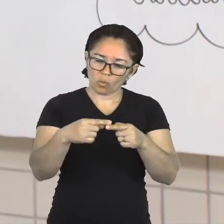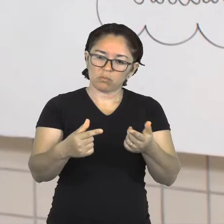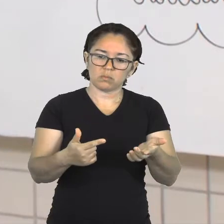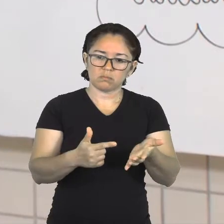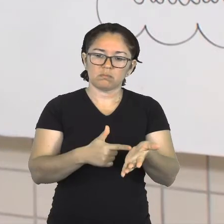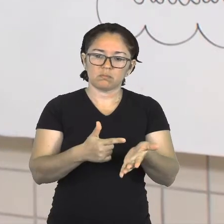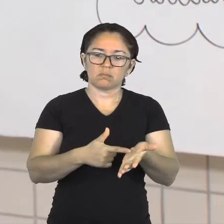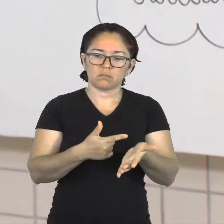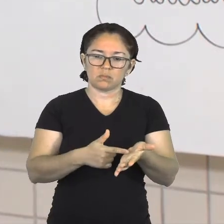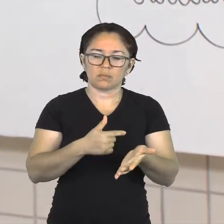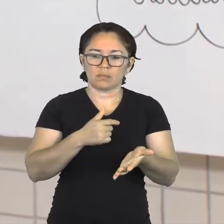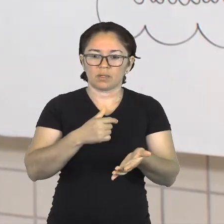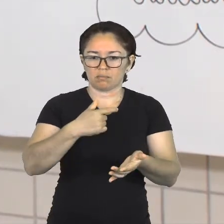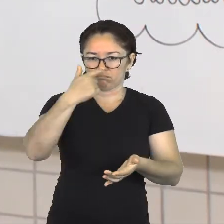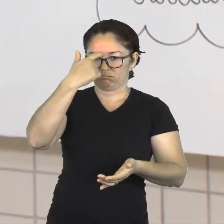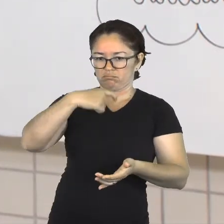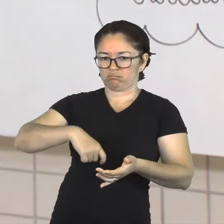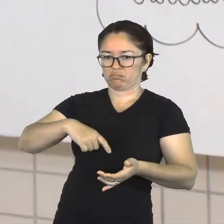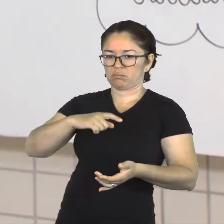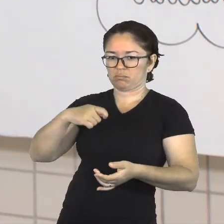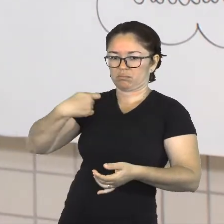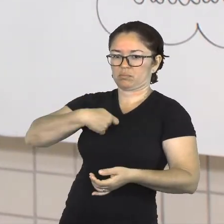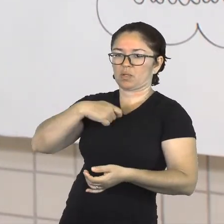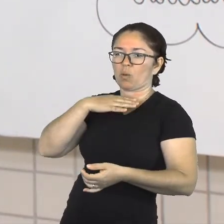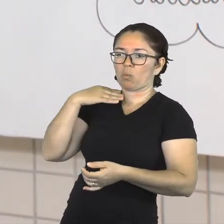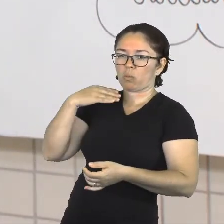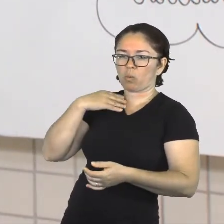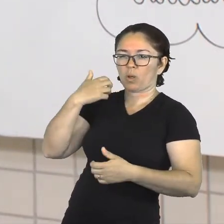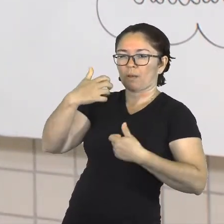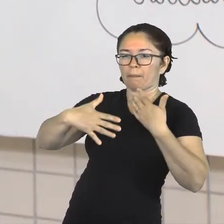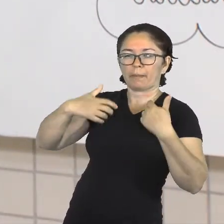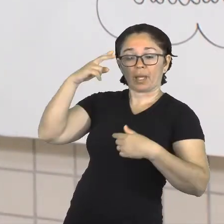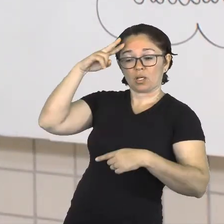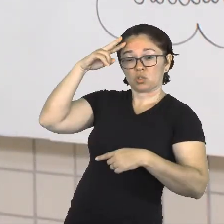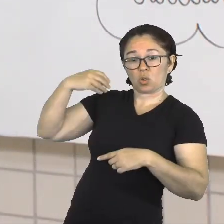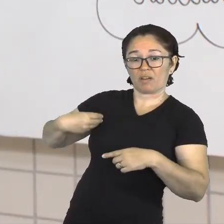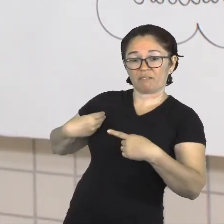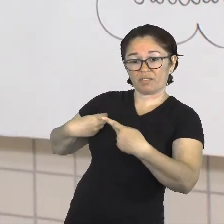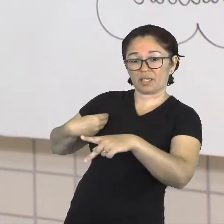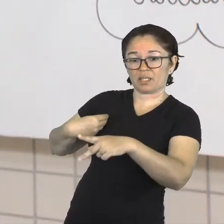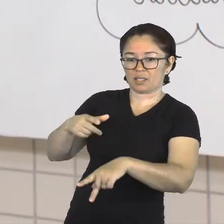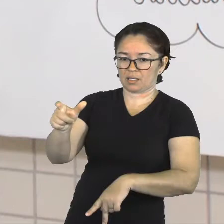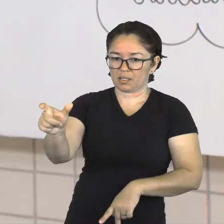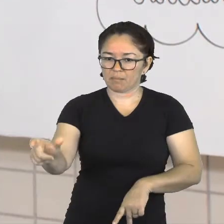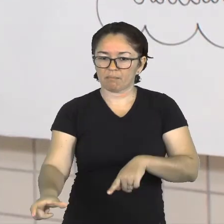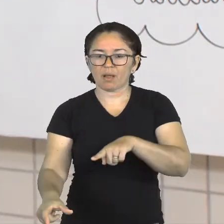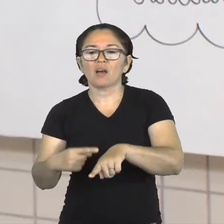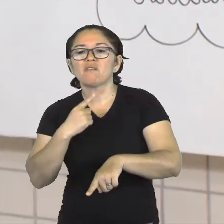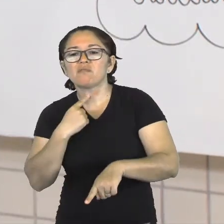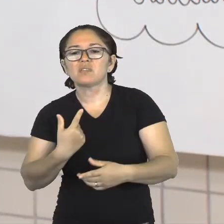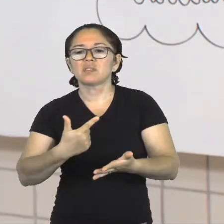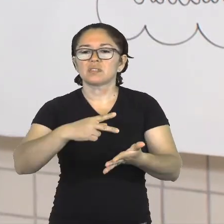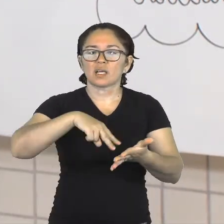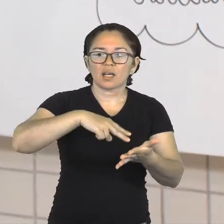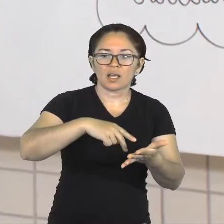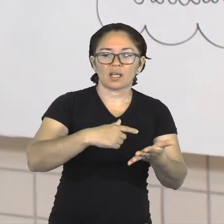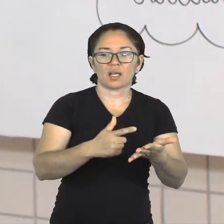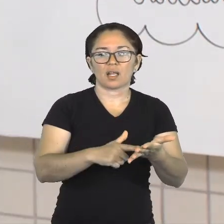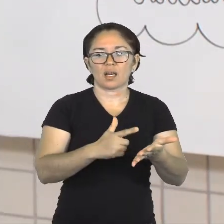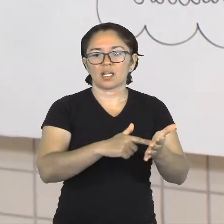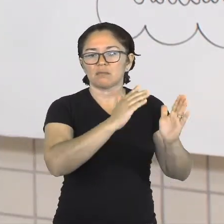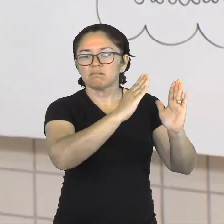narradora, a morte, contando a história dessa menina que é a protagonista, que tem essa vontade de ler e que ela rouba,